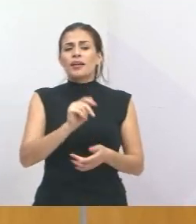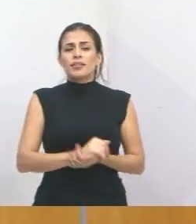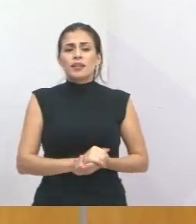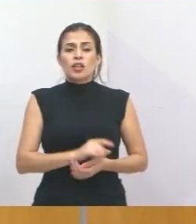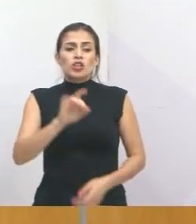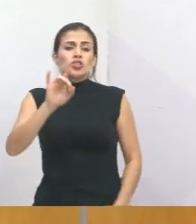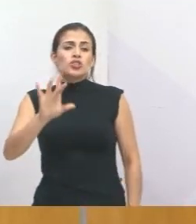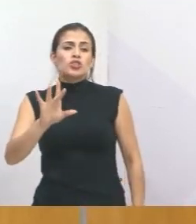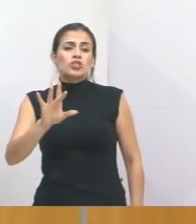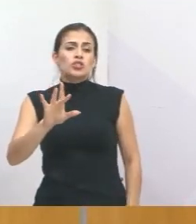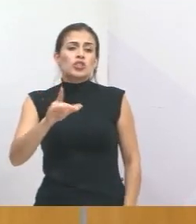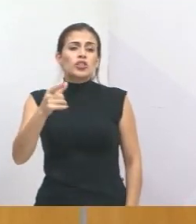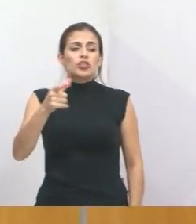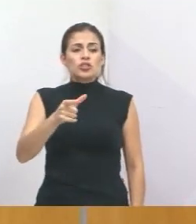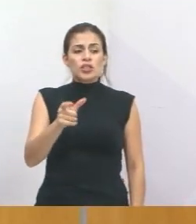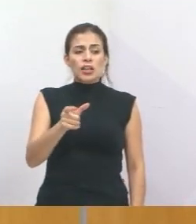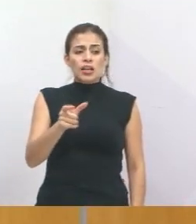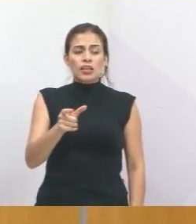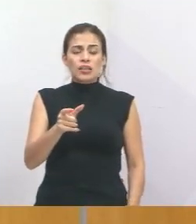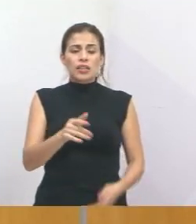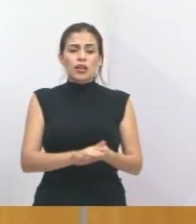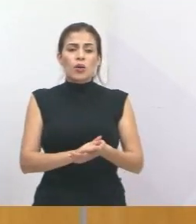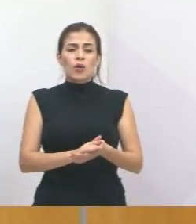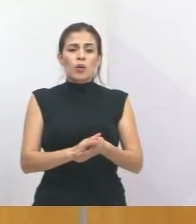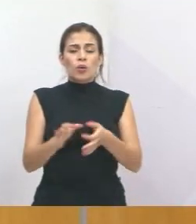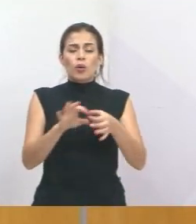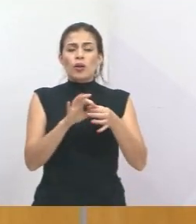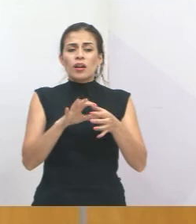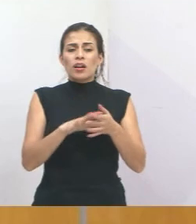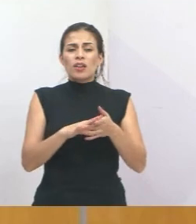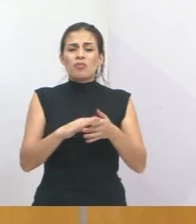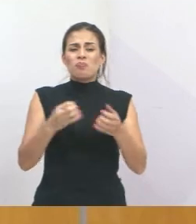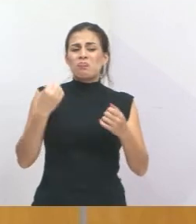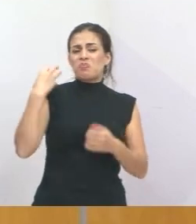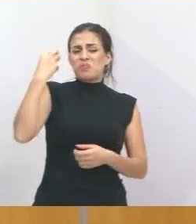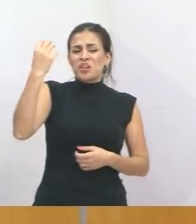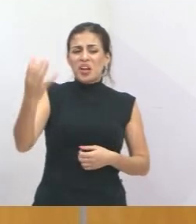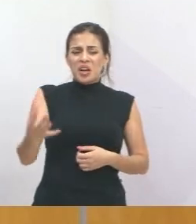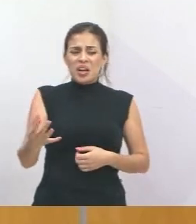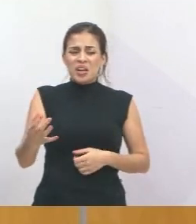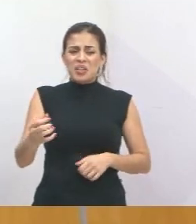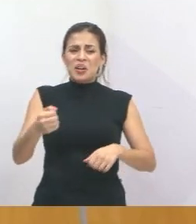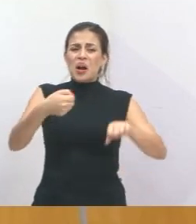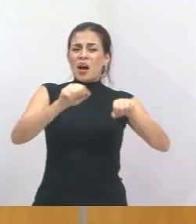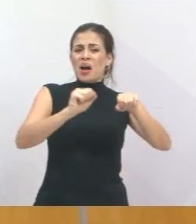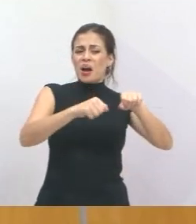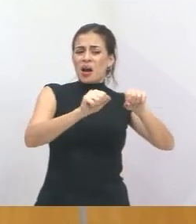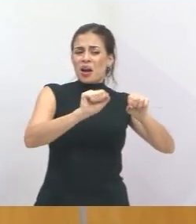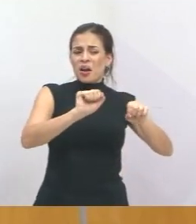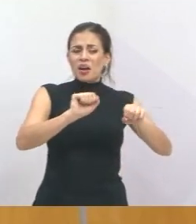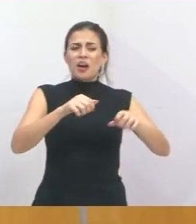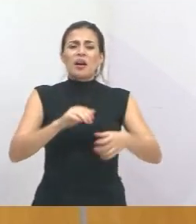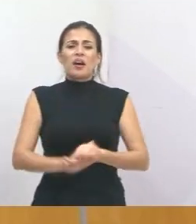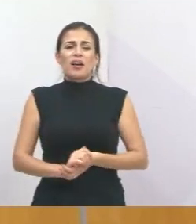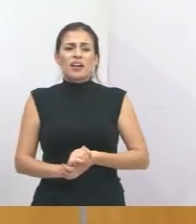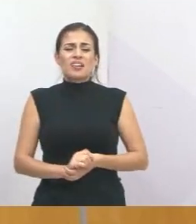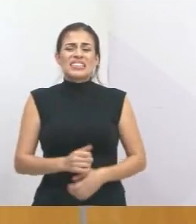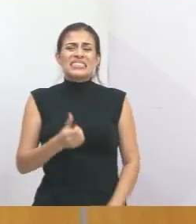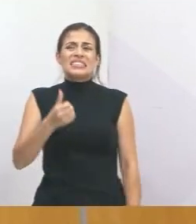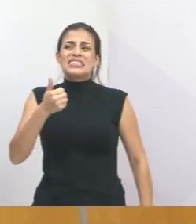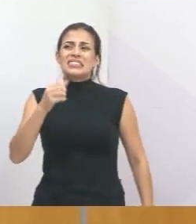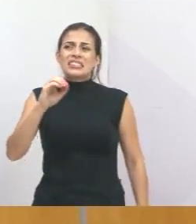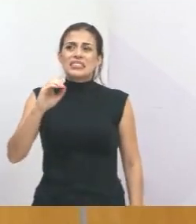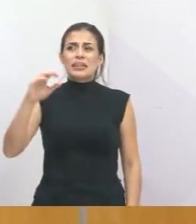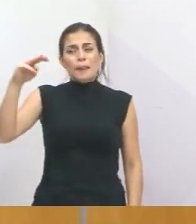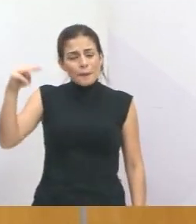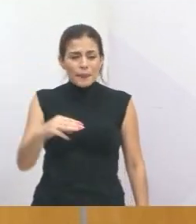cartão corporativo aí, de viagem, de botossiata, de passeata é 6 milhões de reais. É isso que me envergonha, é isso que me